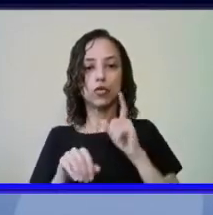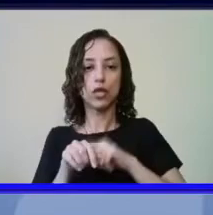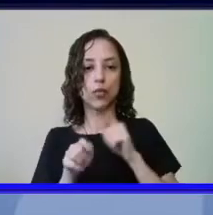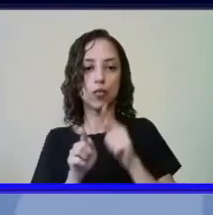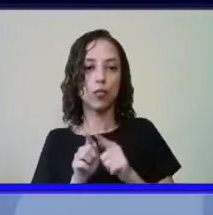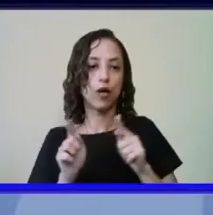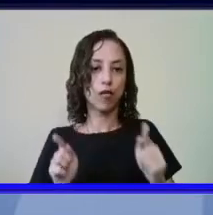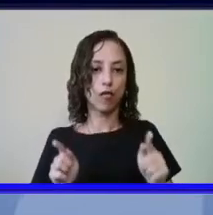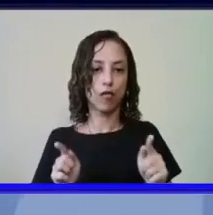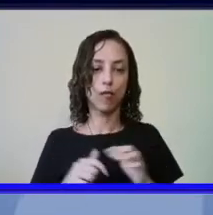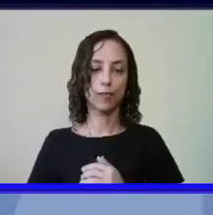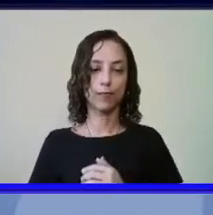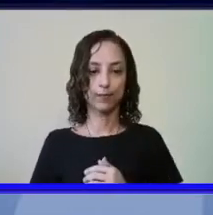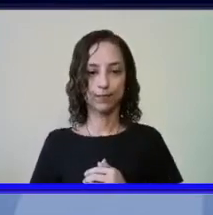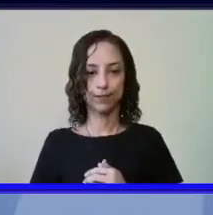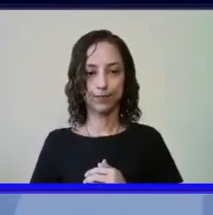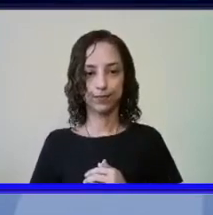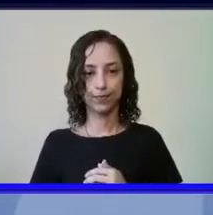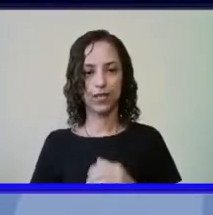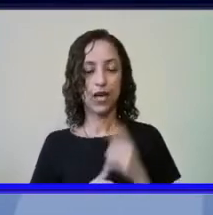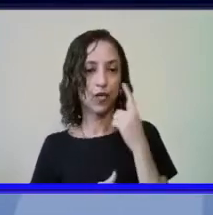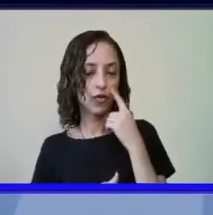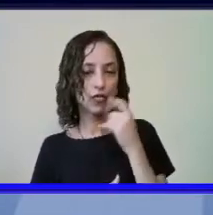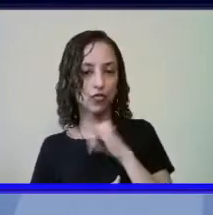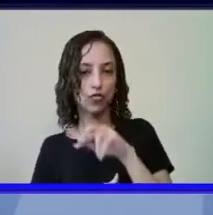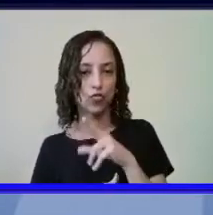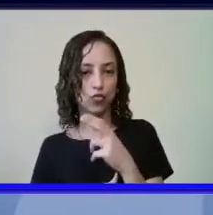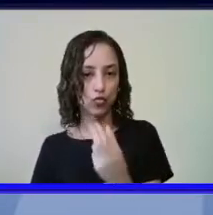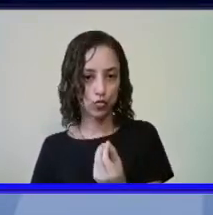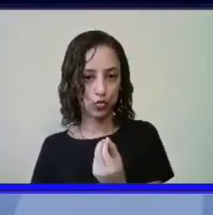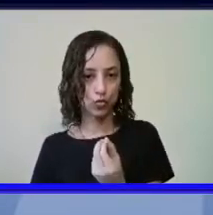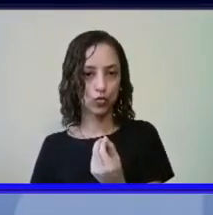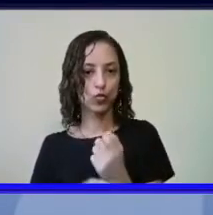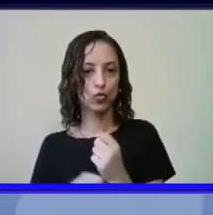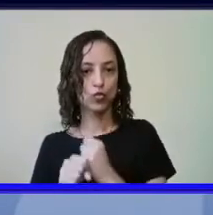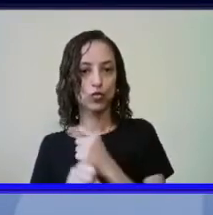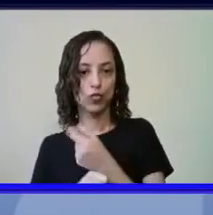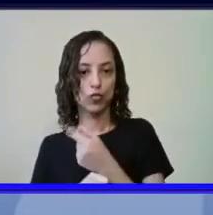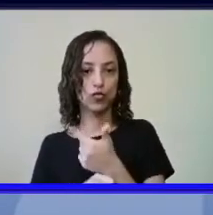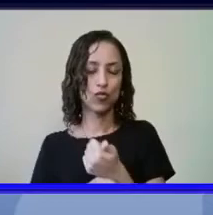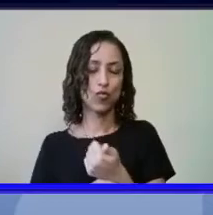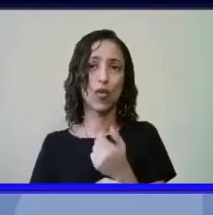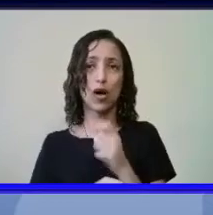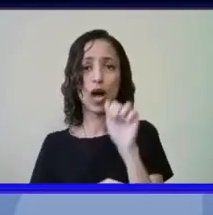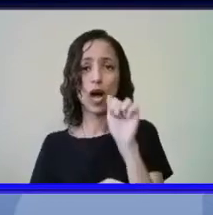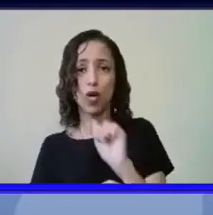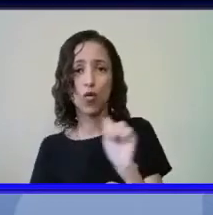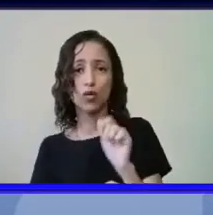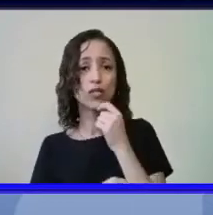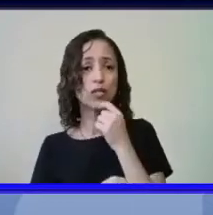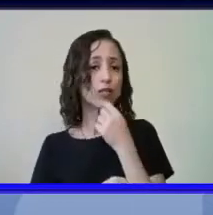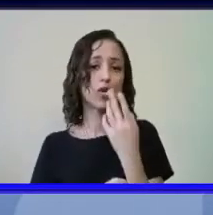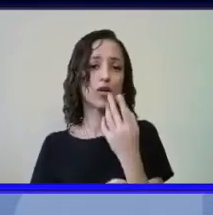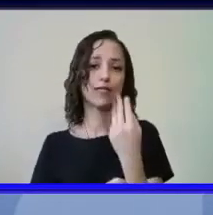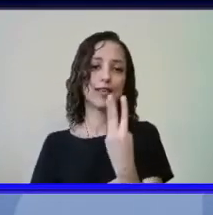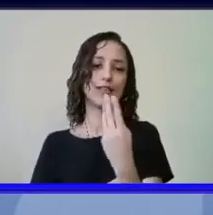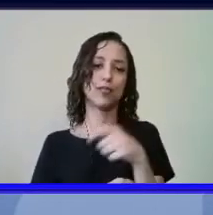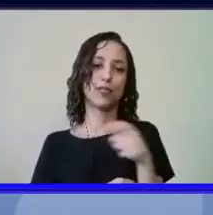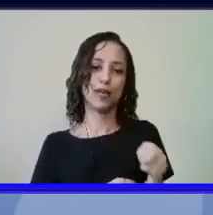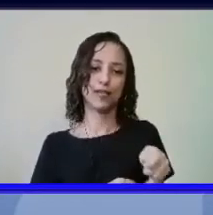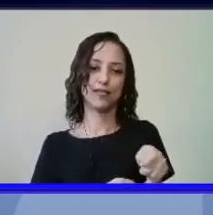e eu vi que aí julho de 2021 portanto agosto setembro vai fazer três meses